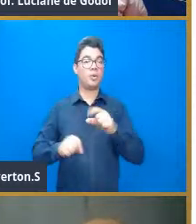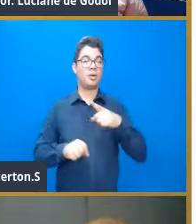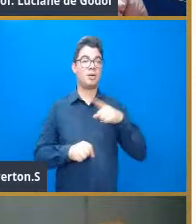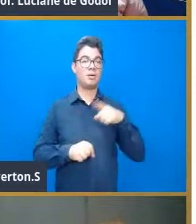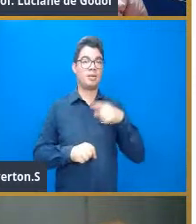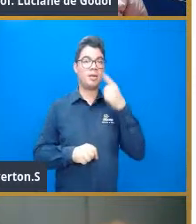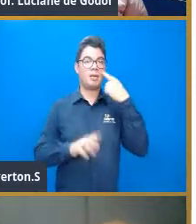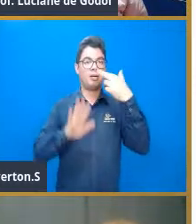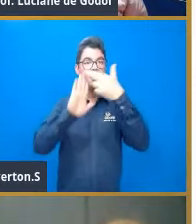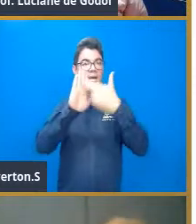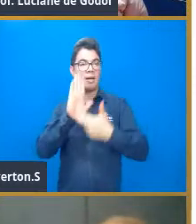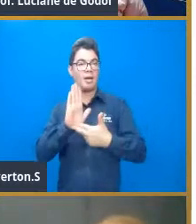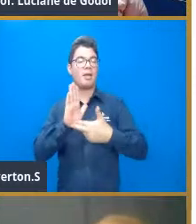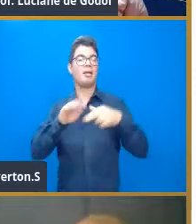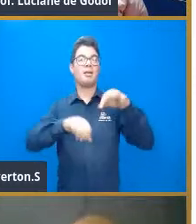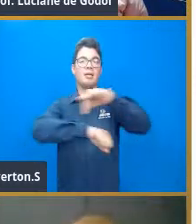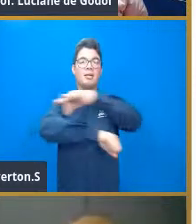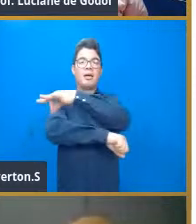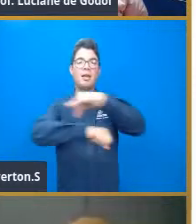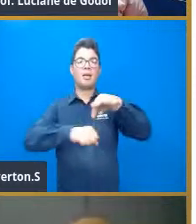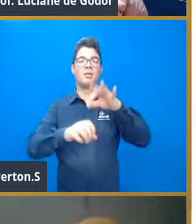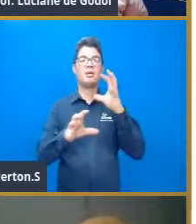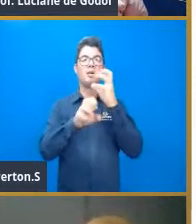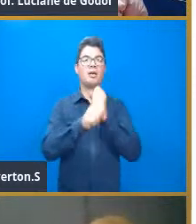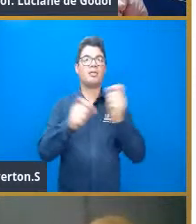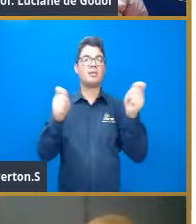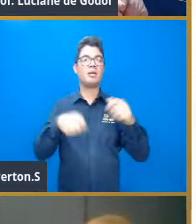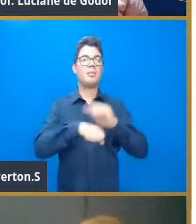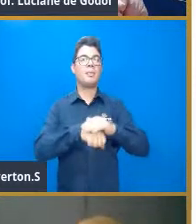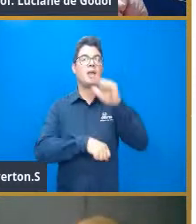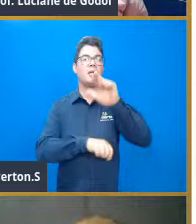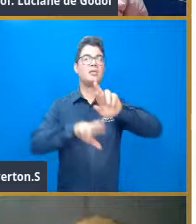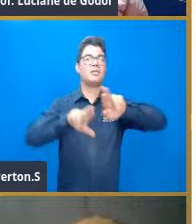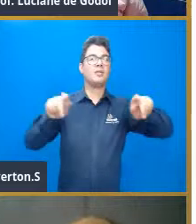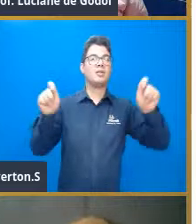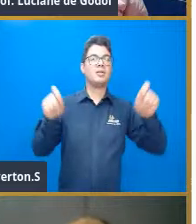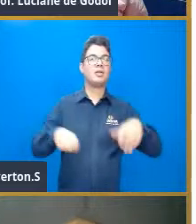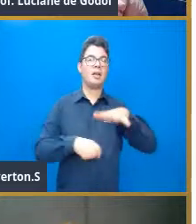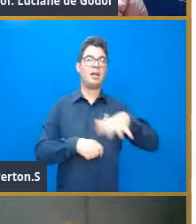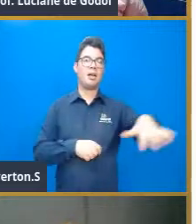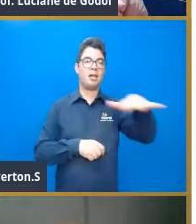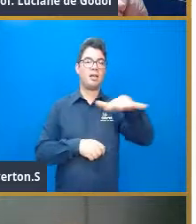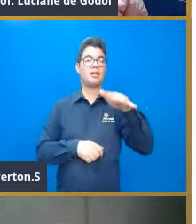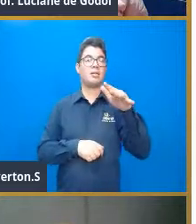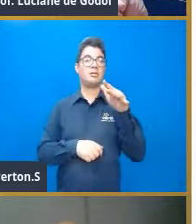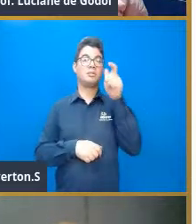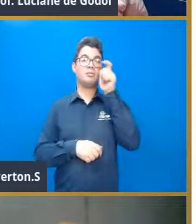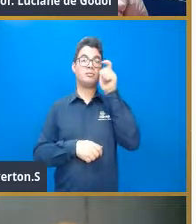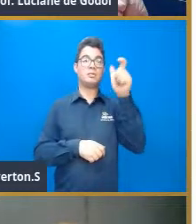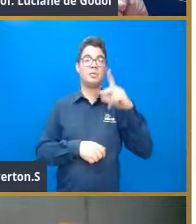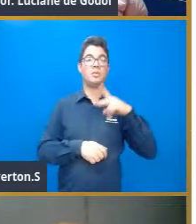réguas de cálculo, nas mais diversas áreas, eu confesso que, em particular,